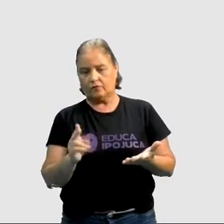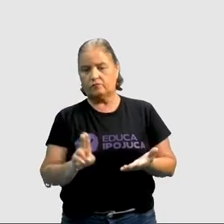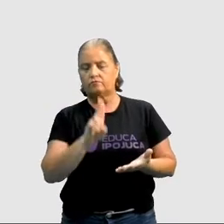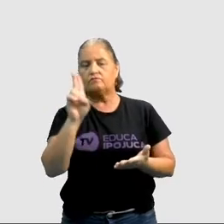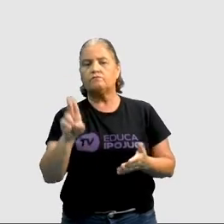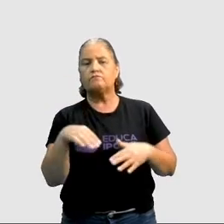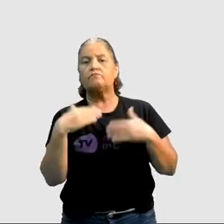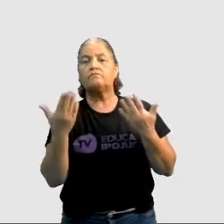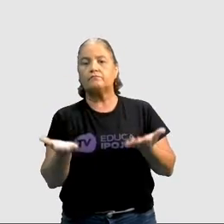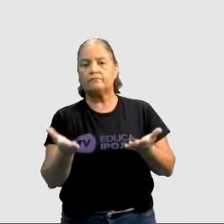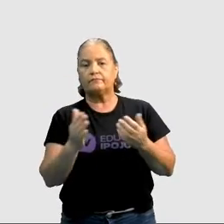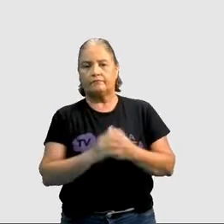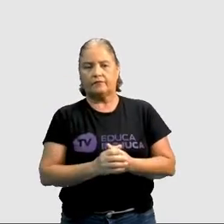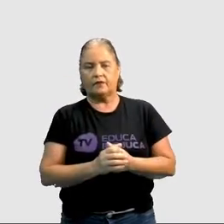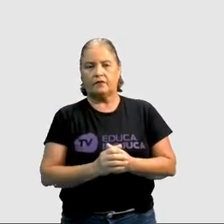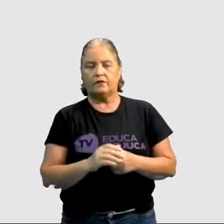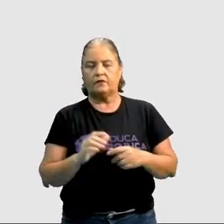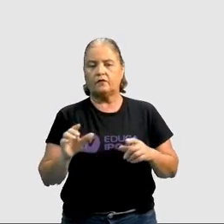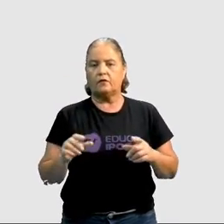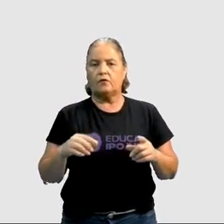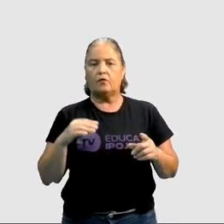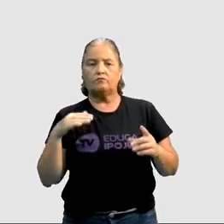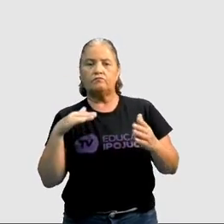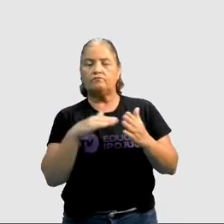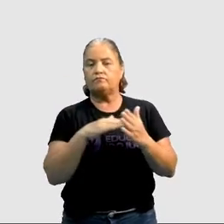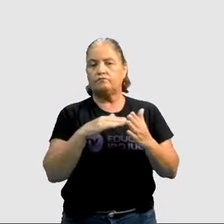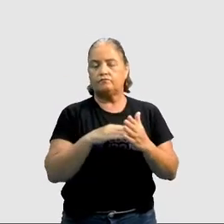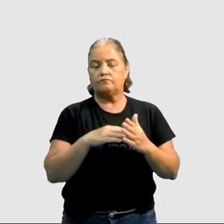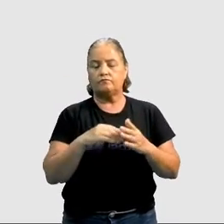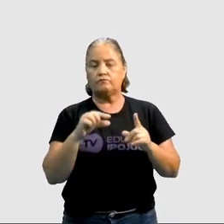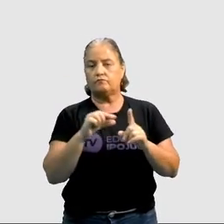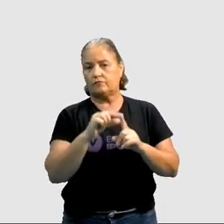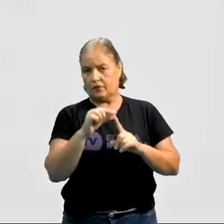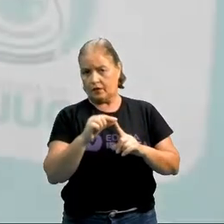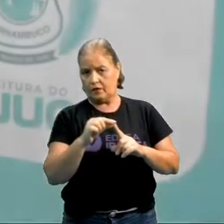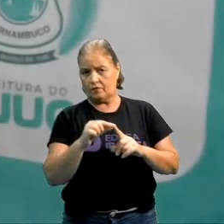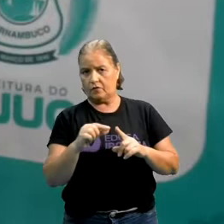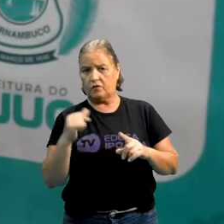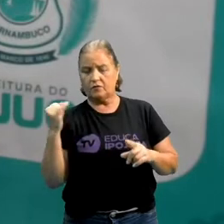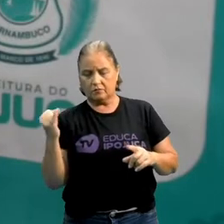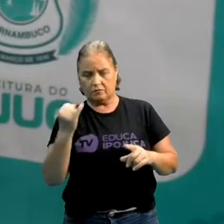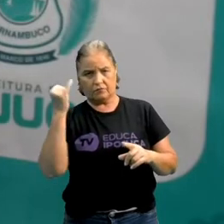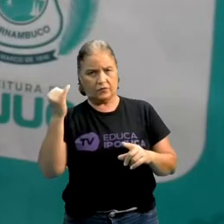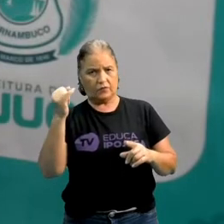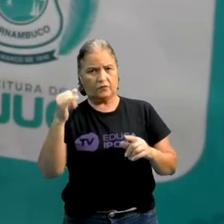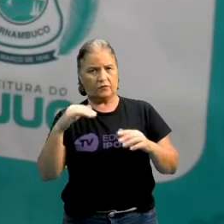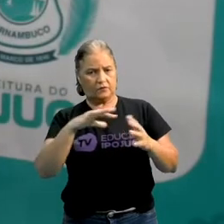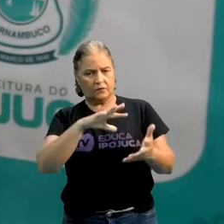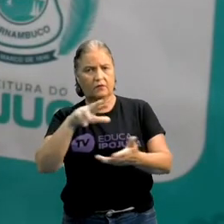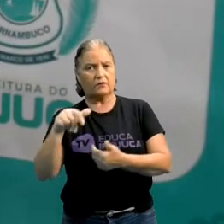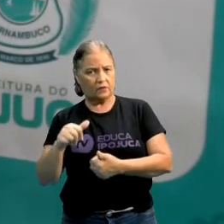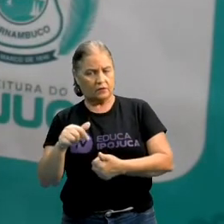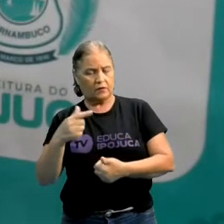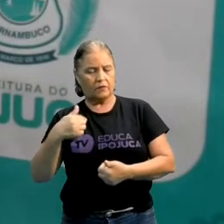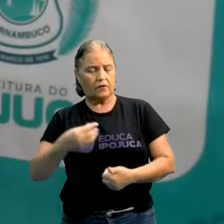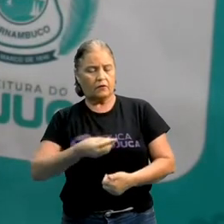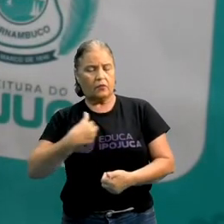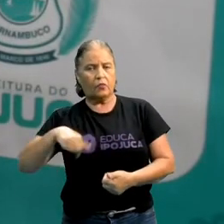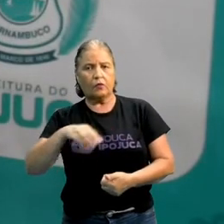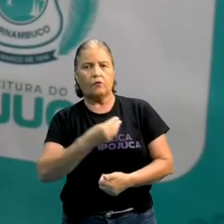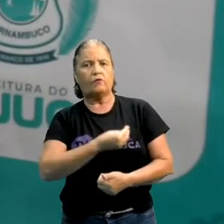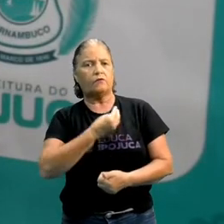térmico, ele tem alguma relação com a vida na Terra? Será que ele é importante para que a gente se mantenha vivo aqui nesse nosso planeta?